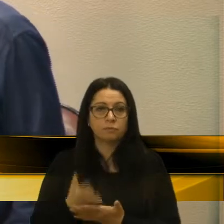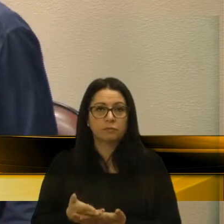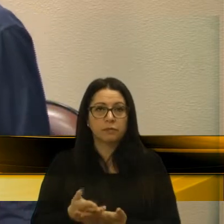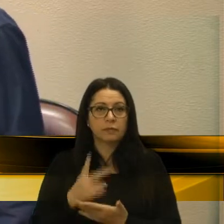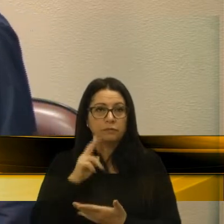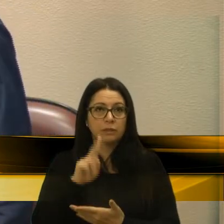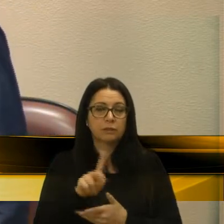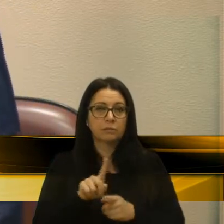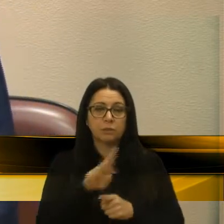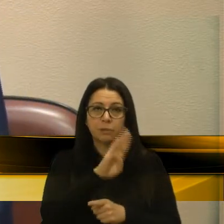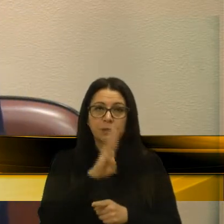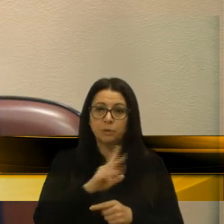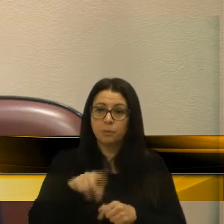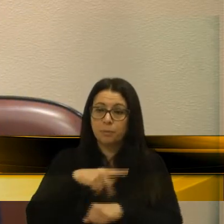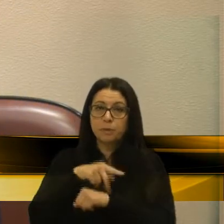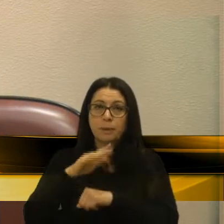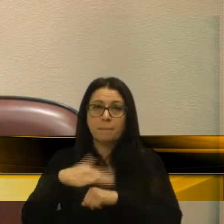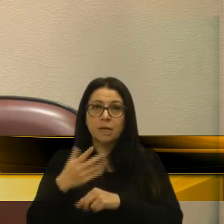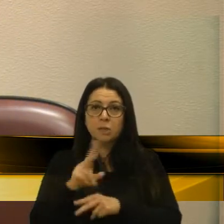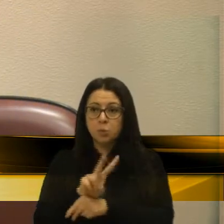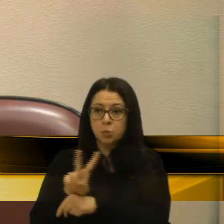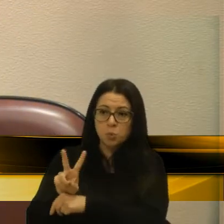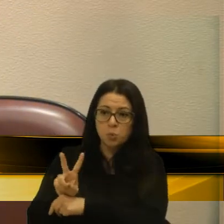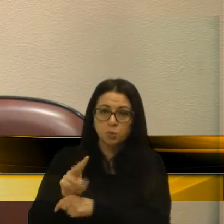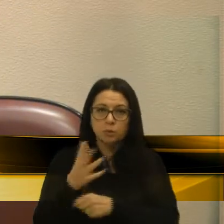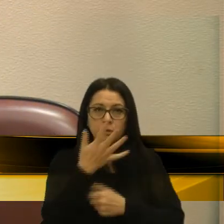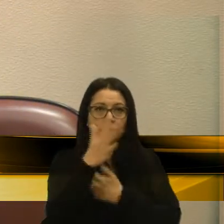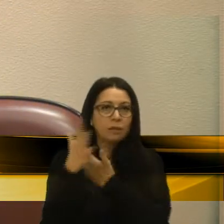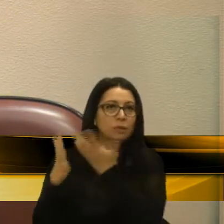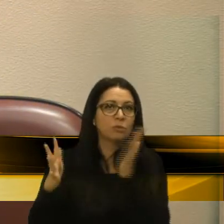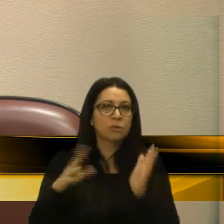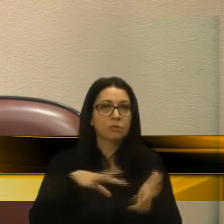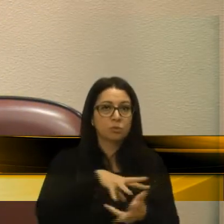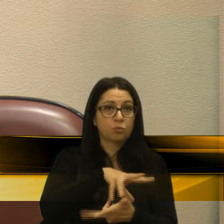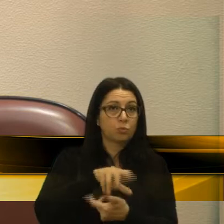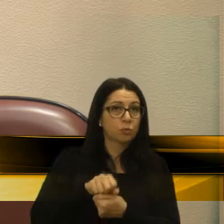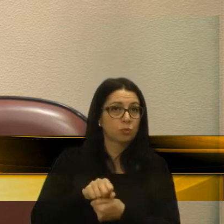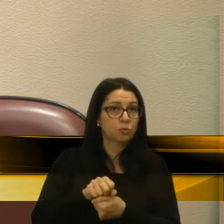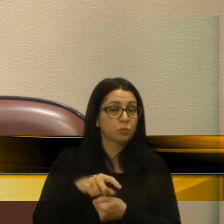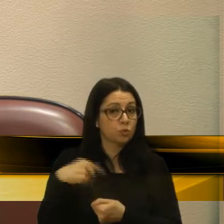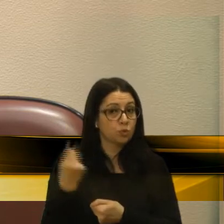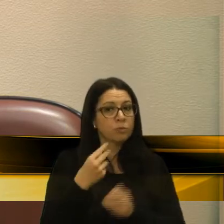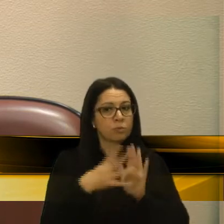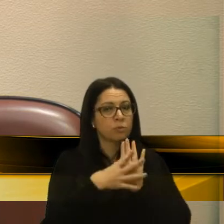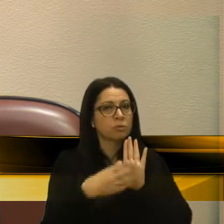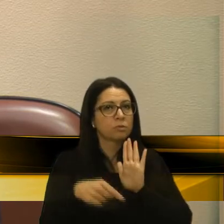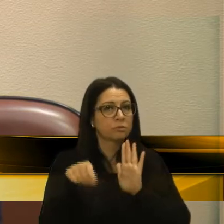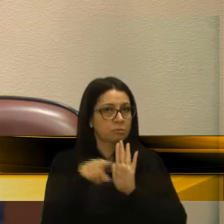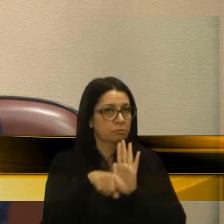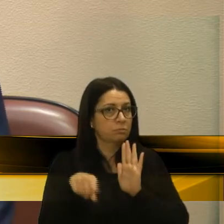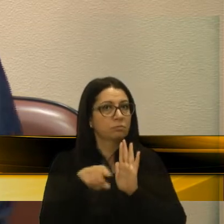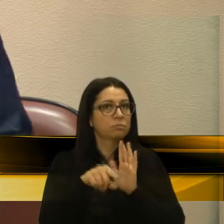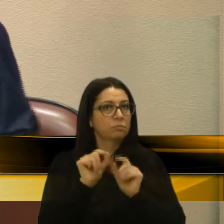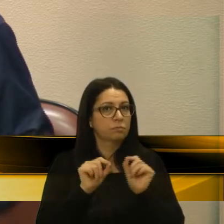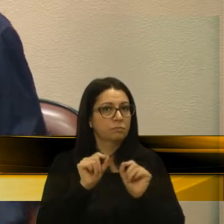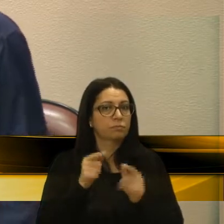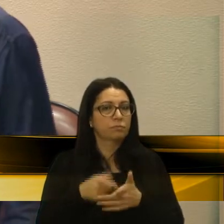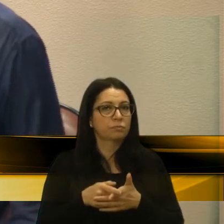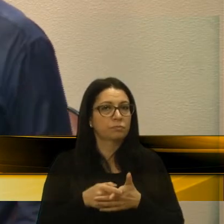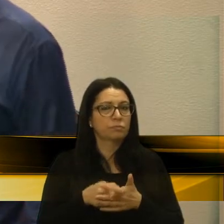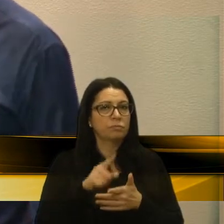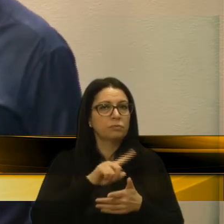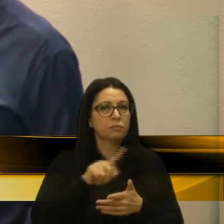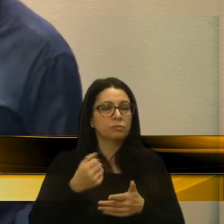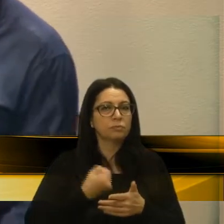Dizer também que o Brasil é um dos países que mais preserva a natureza no mundo, somos exemplo nesse quesito e tem vários